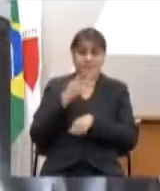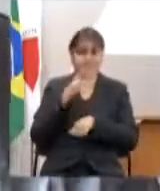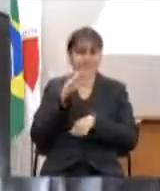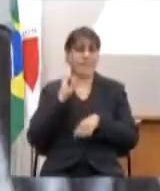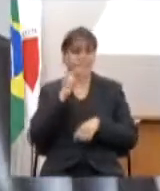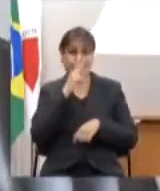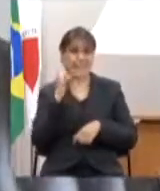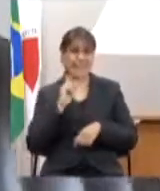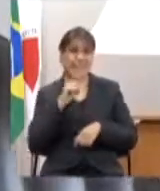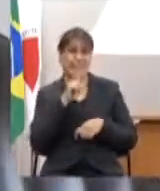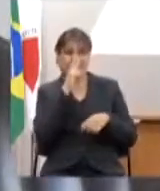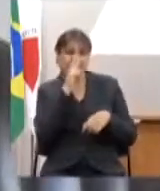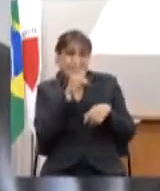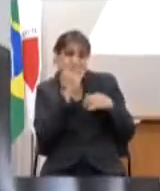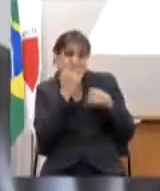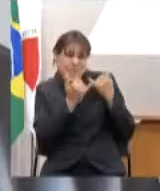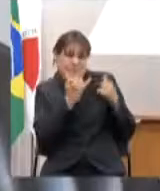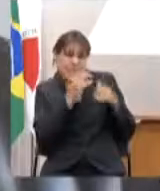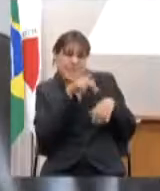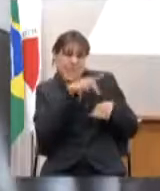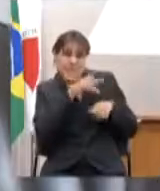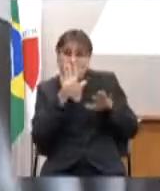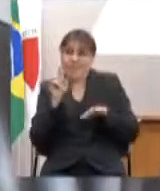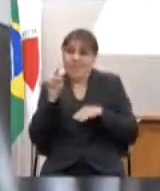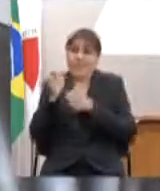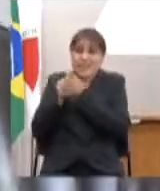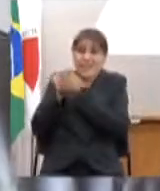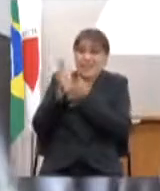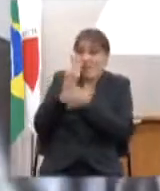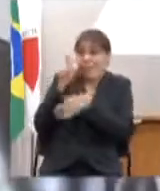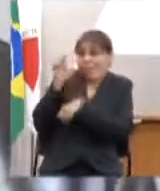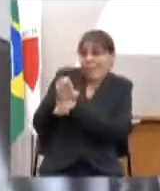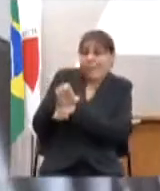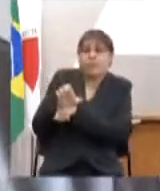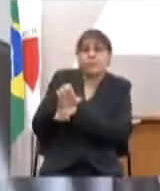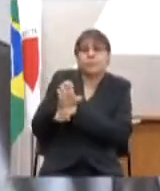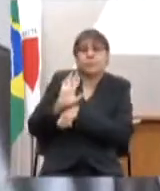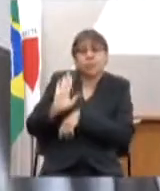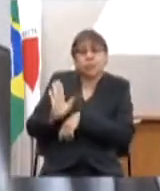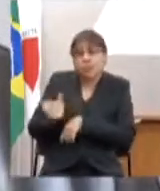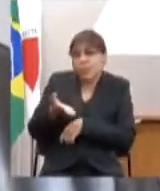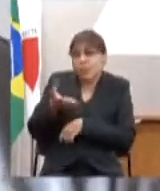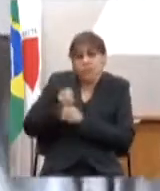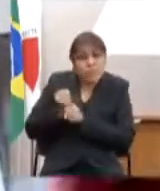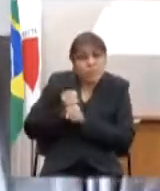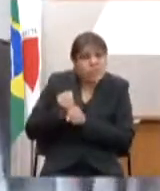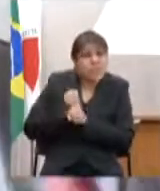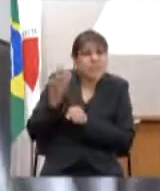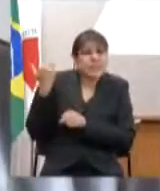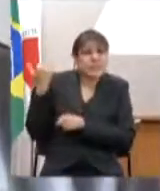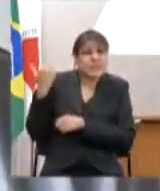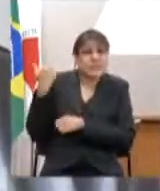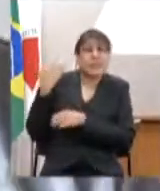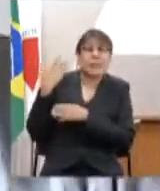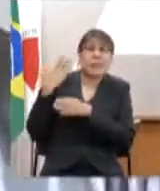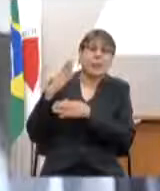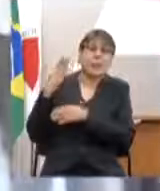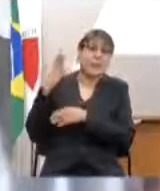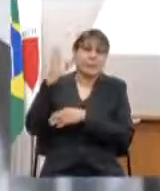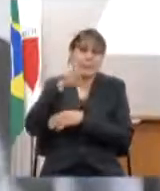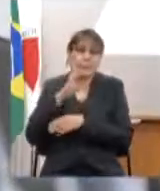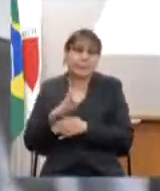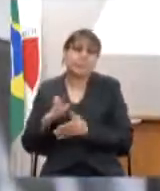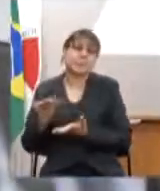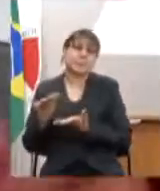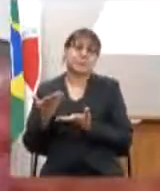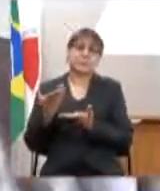o Vale de Actiônia é um estado mas historicamente ele sempre foi assim desassistido desde o Brasil Colônia quando a gente quando